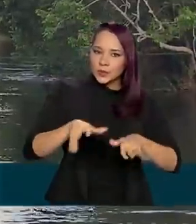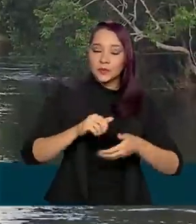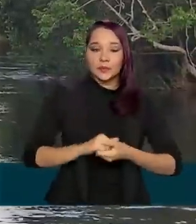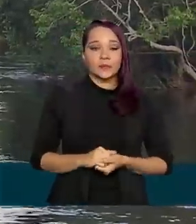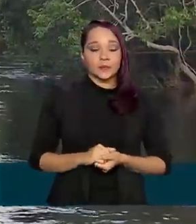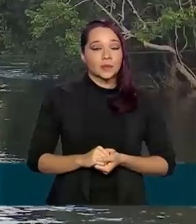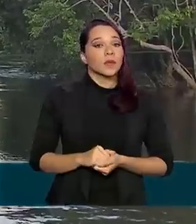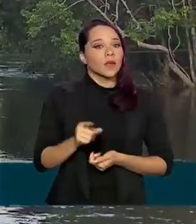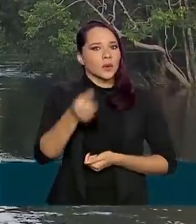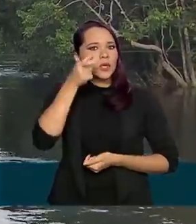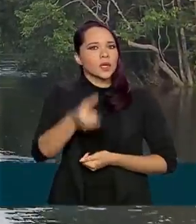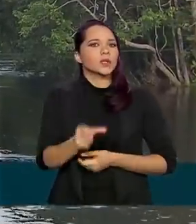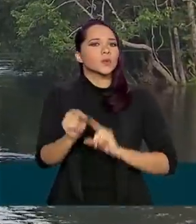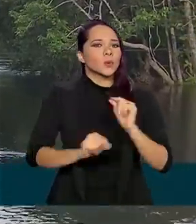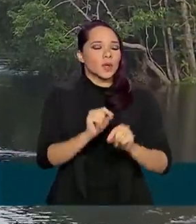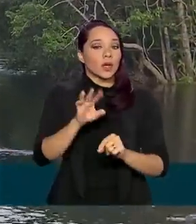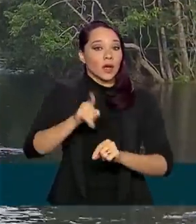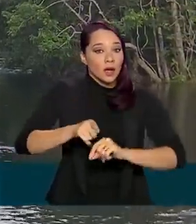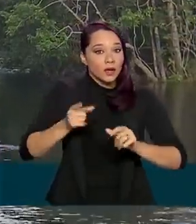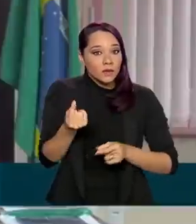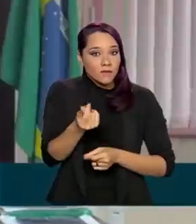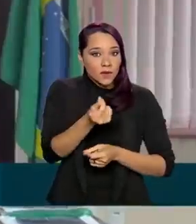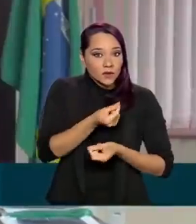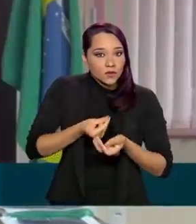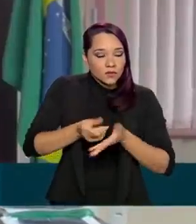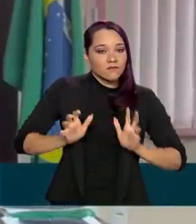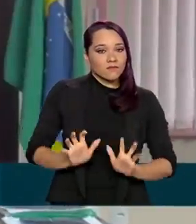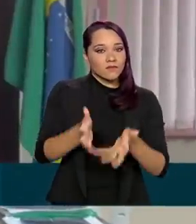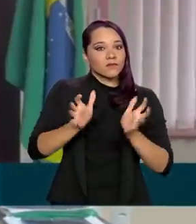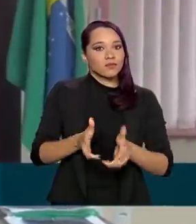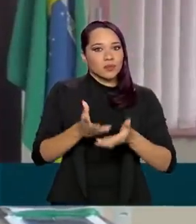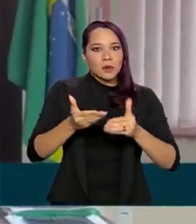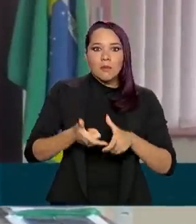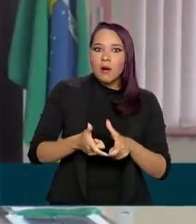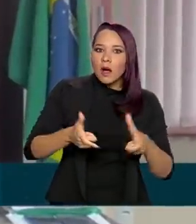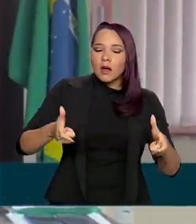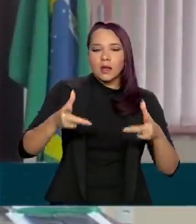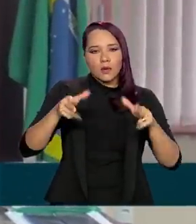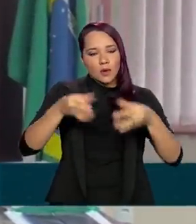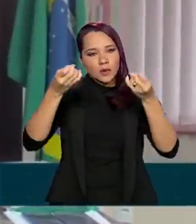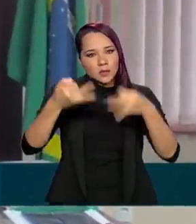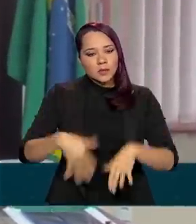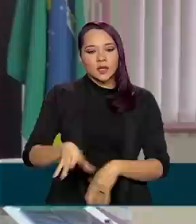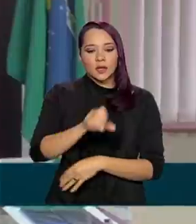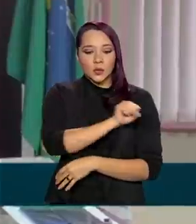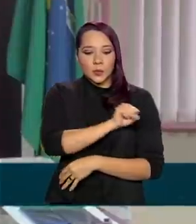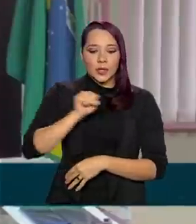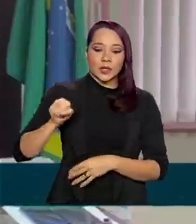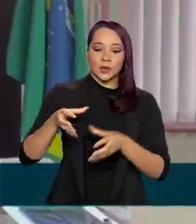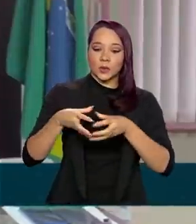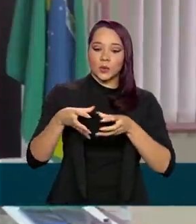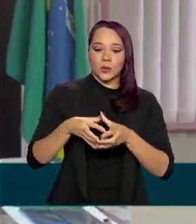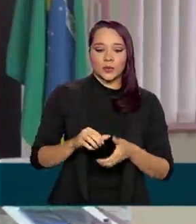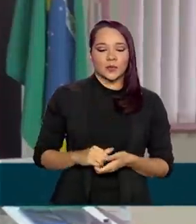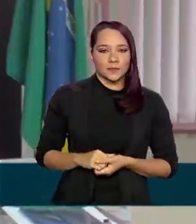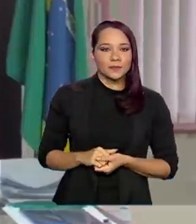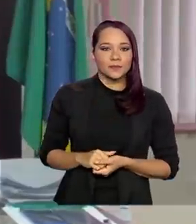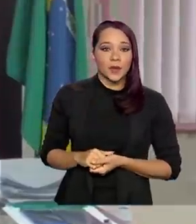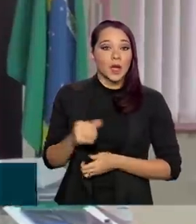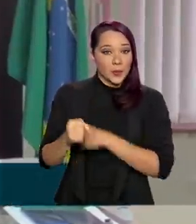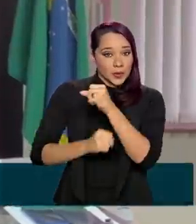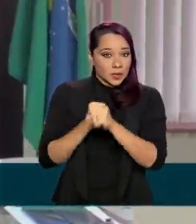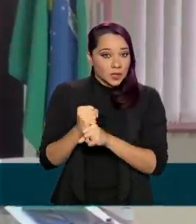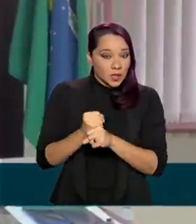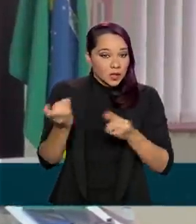E a intenção é aumentar os investimentos, como explica o Superintendente do órgão. Para este ano, ainda